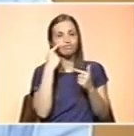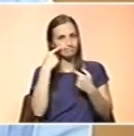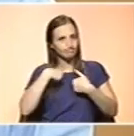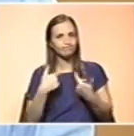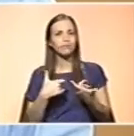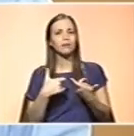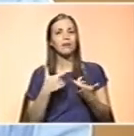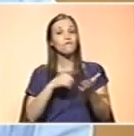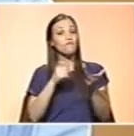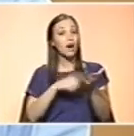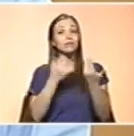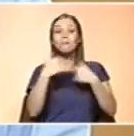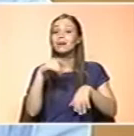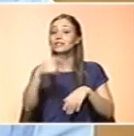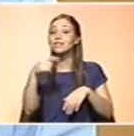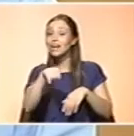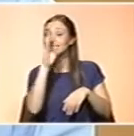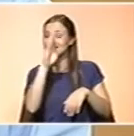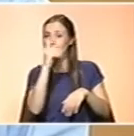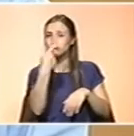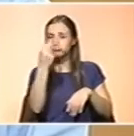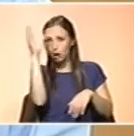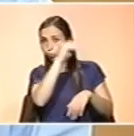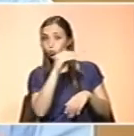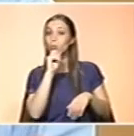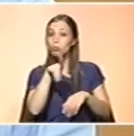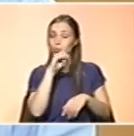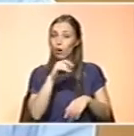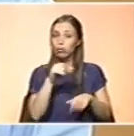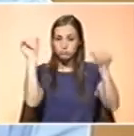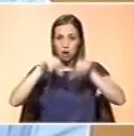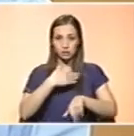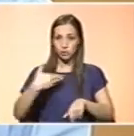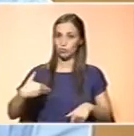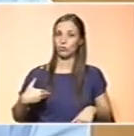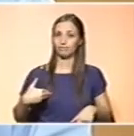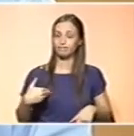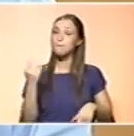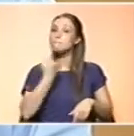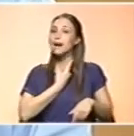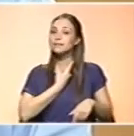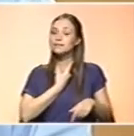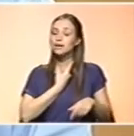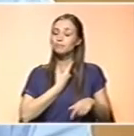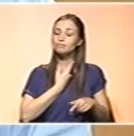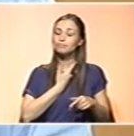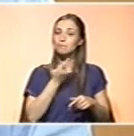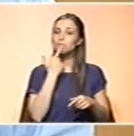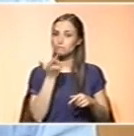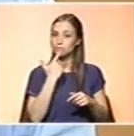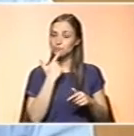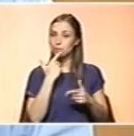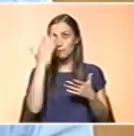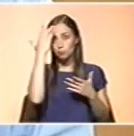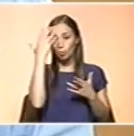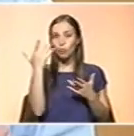deficiência, mas também têm níveis de toxicidade. Portanto, temos que fazer um instante entre estes dois valores. E o que nós vemos hoje em dia